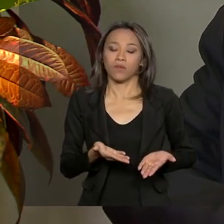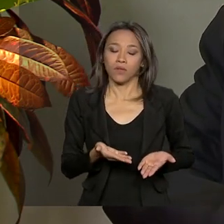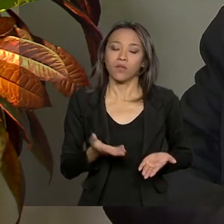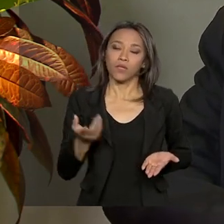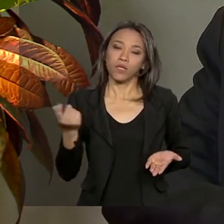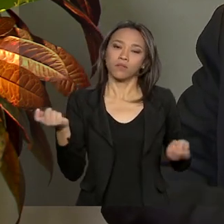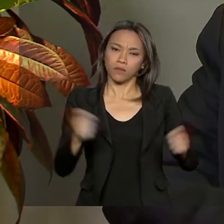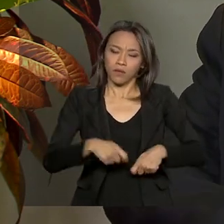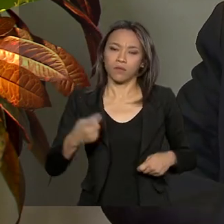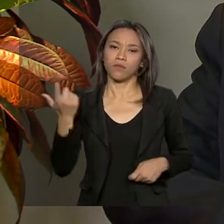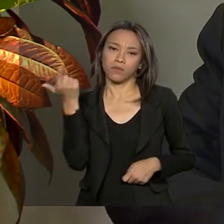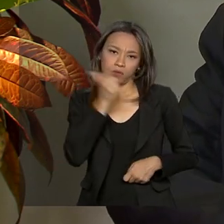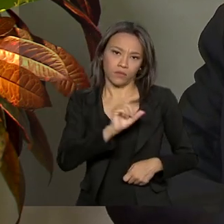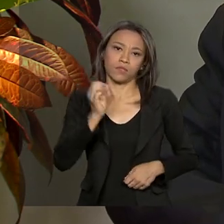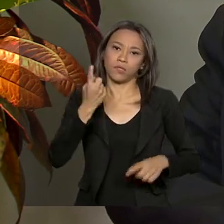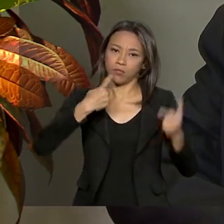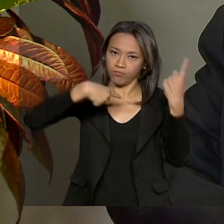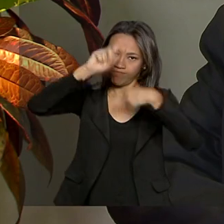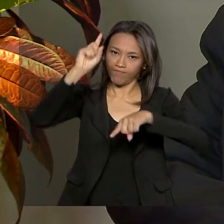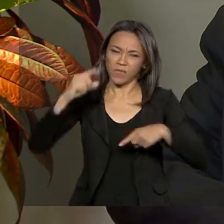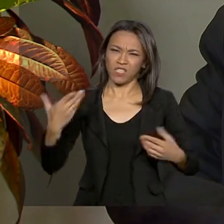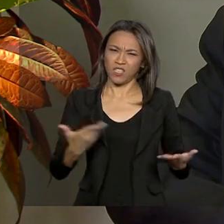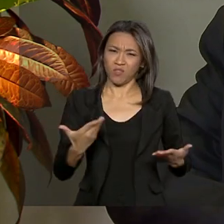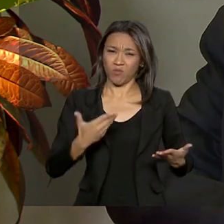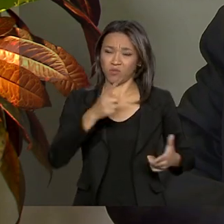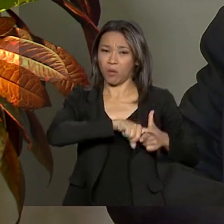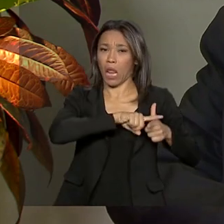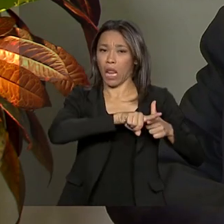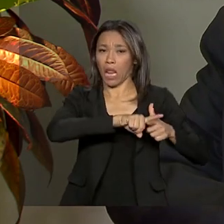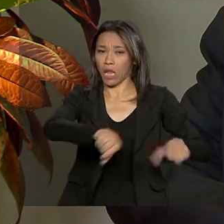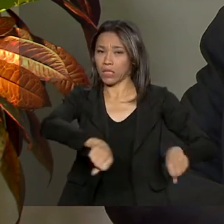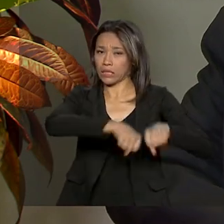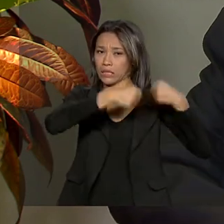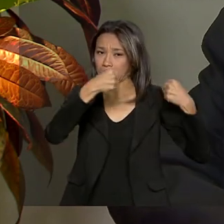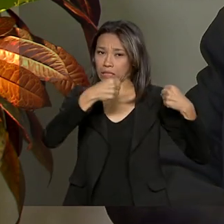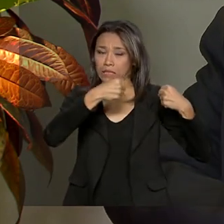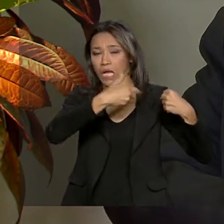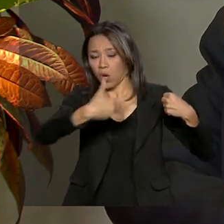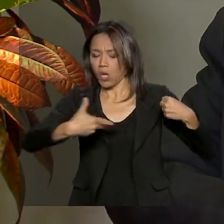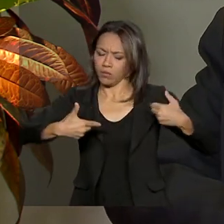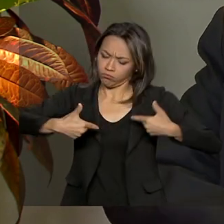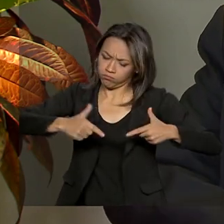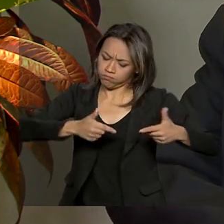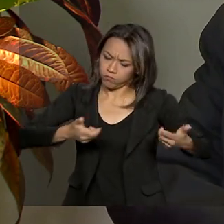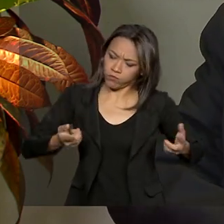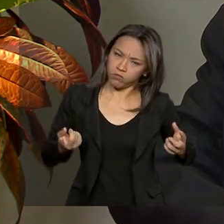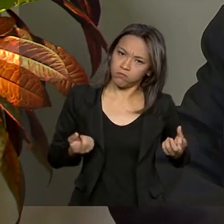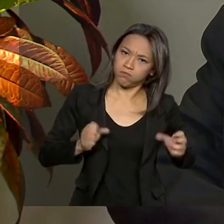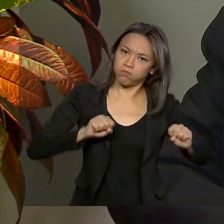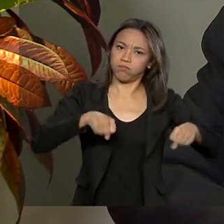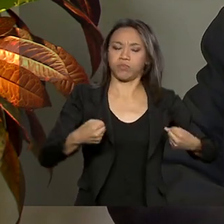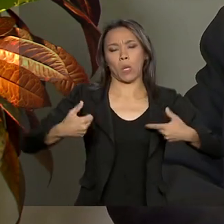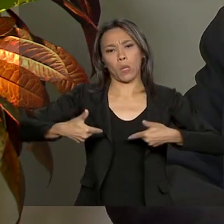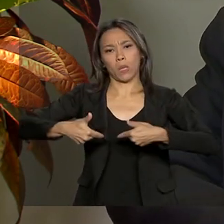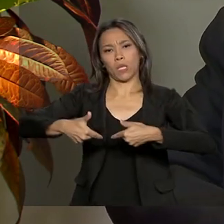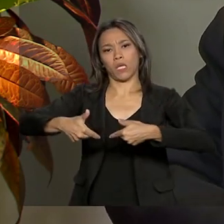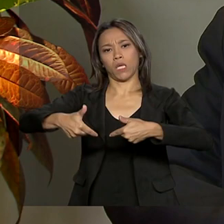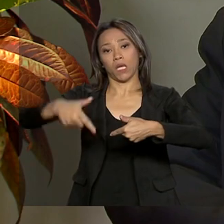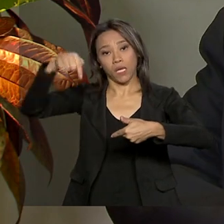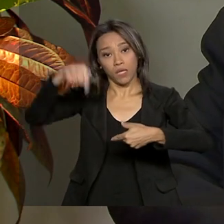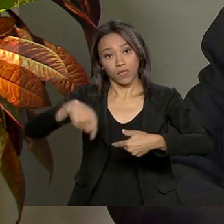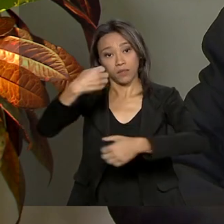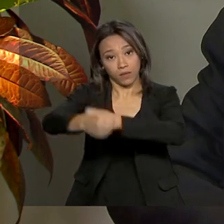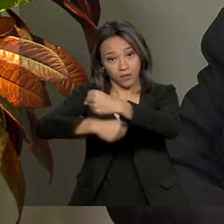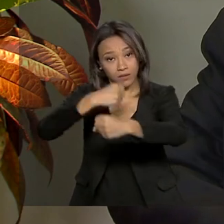desse abismo que nós fomos colocados. Já estamos galgando ali o paredão. E esse ano vai ser um ano de